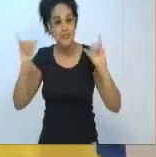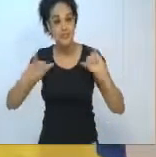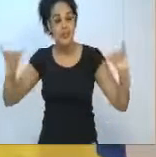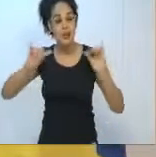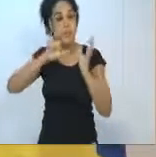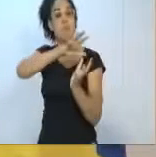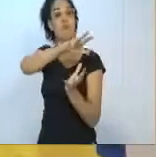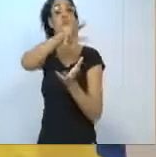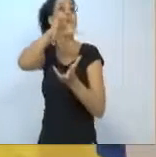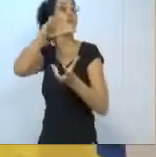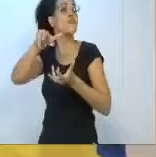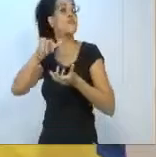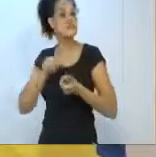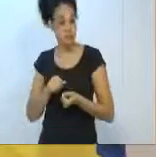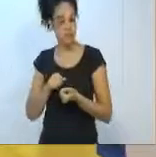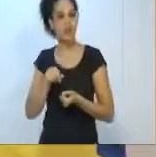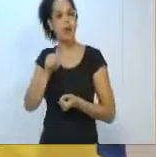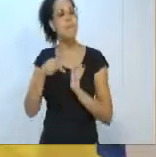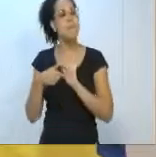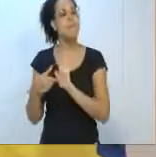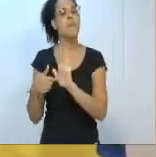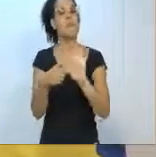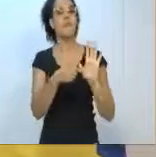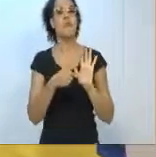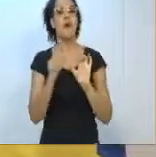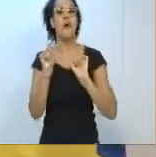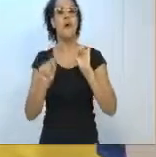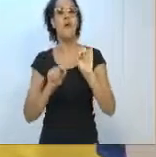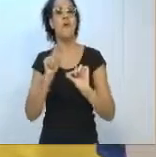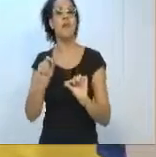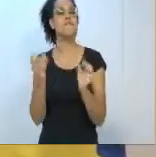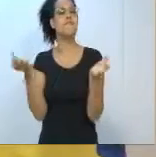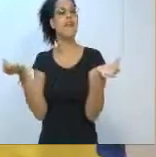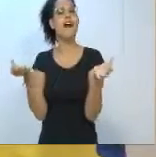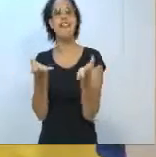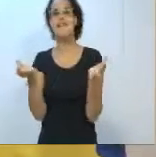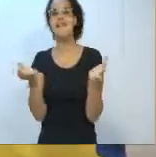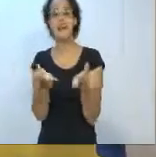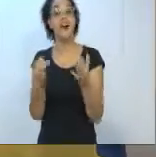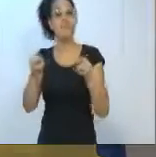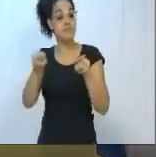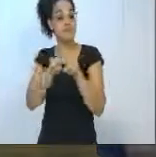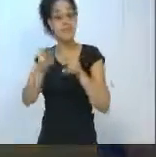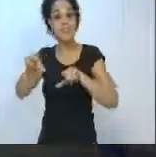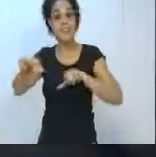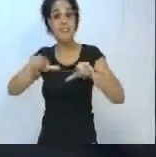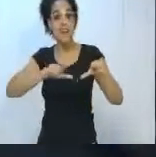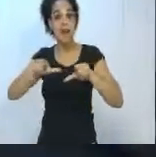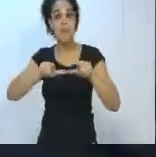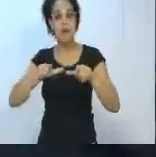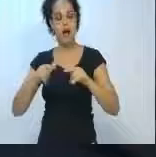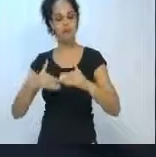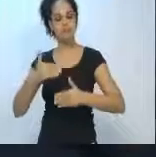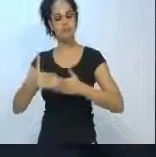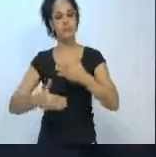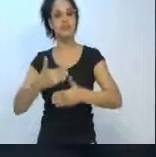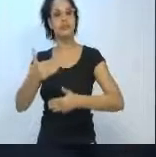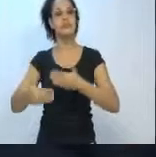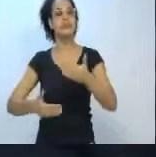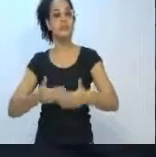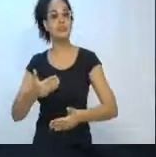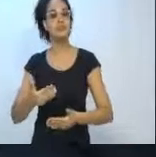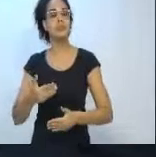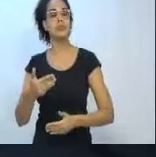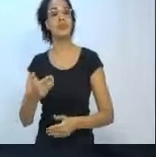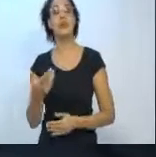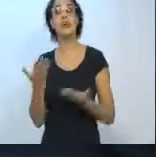mundo. Isso demonstra o capricho, o trabalho que desenvolve em prol de uma